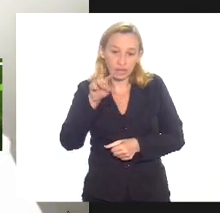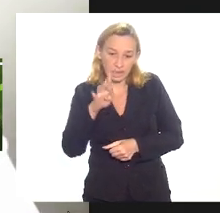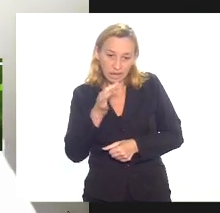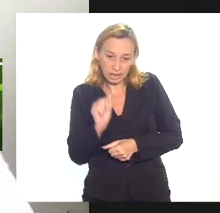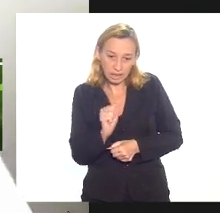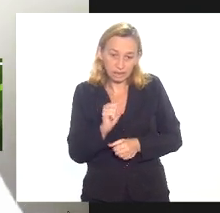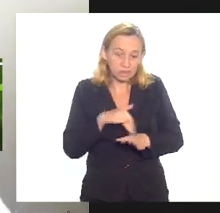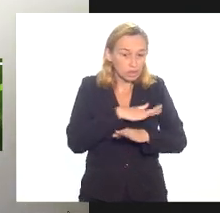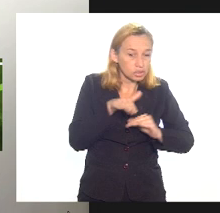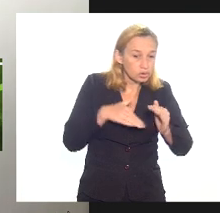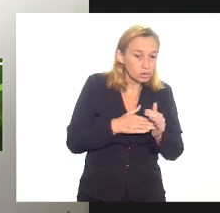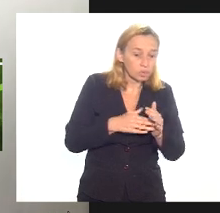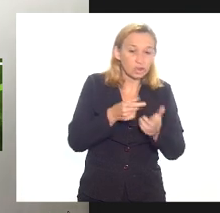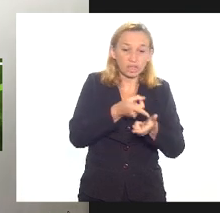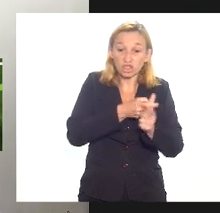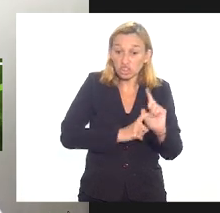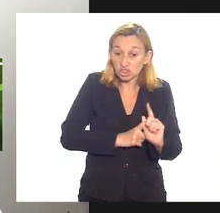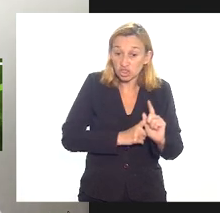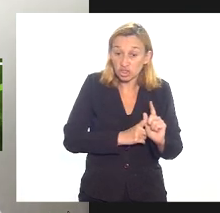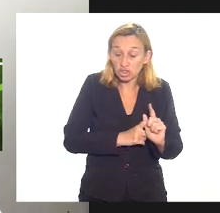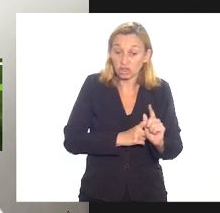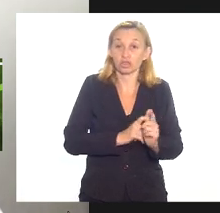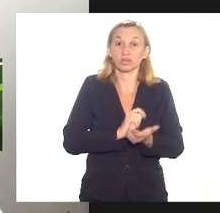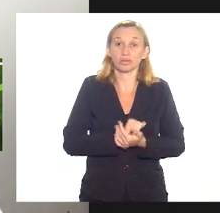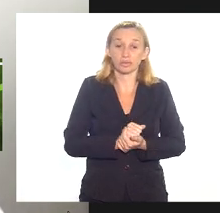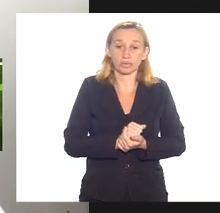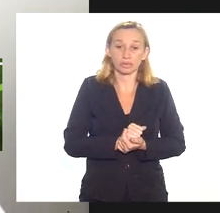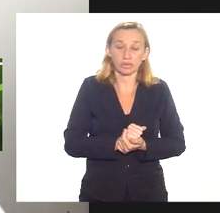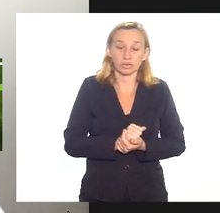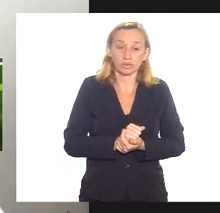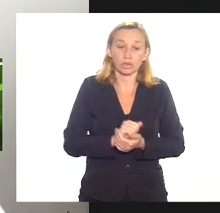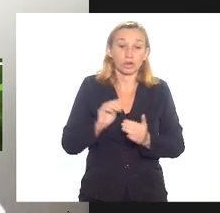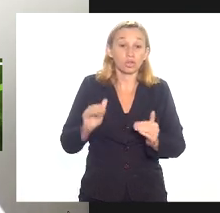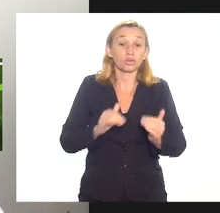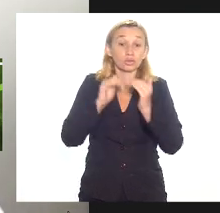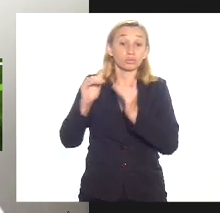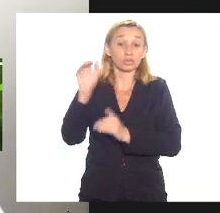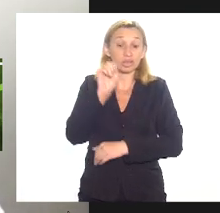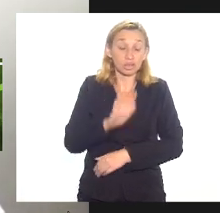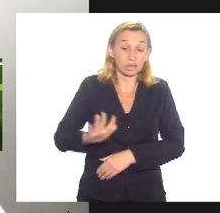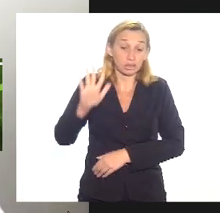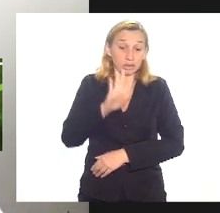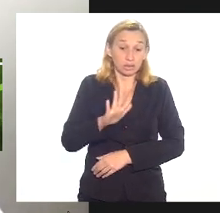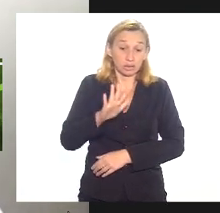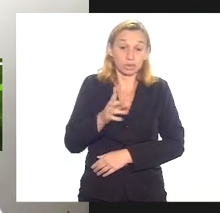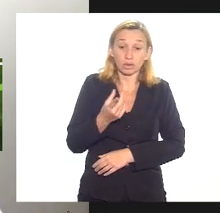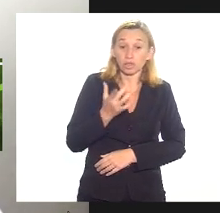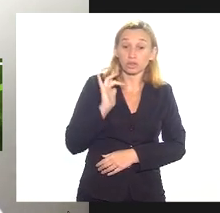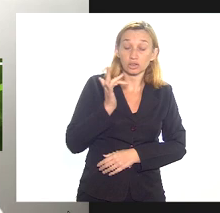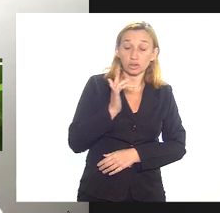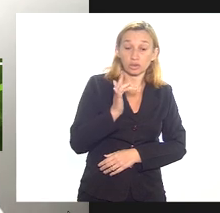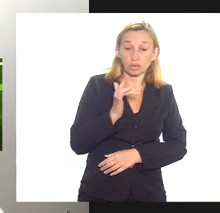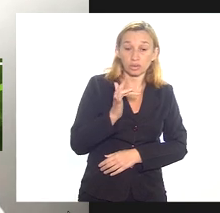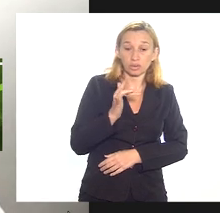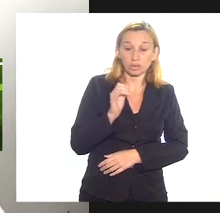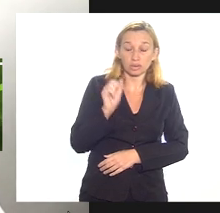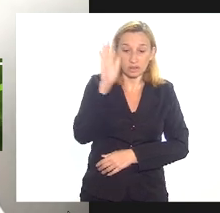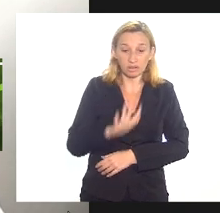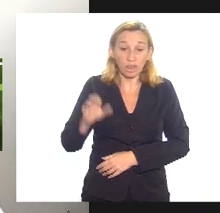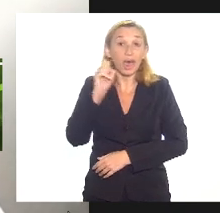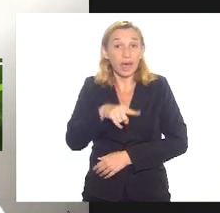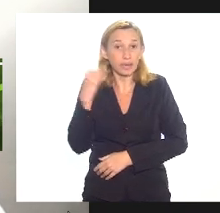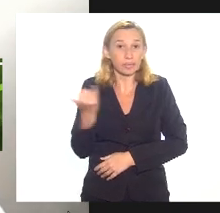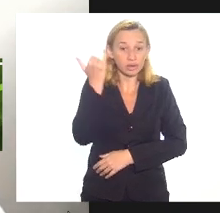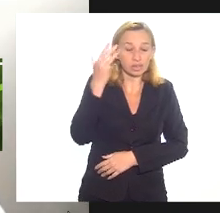de todas as dívidas dos entes subnacionais contra o tesouro nacional isso é importante senhor presidente